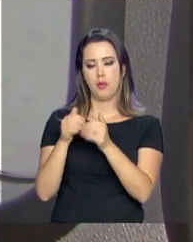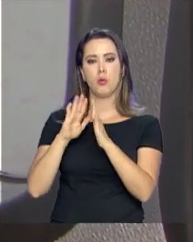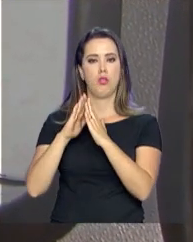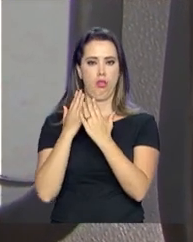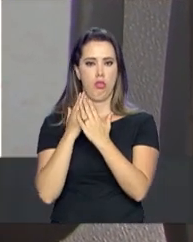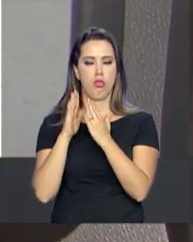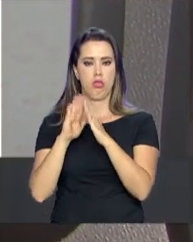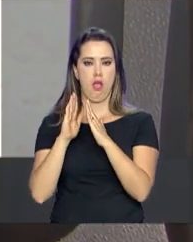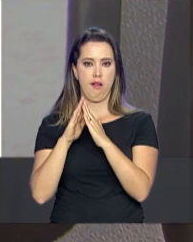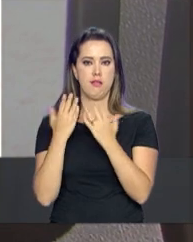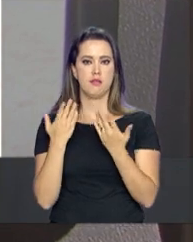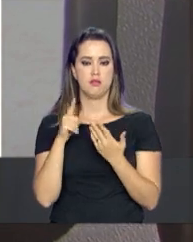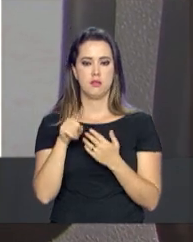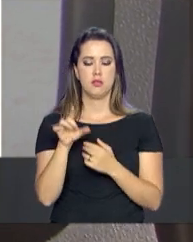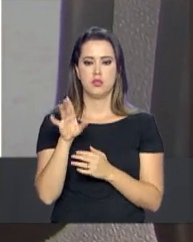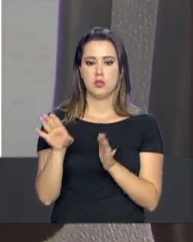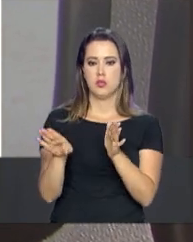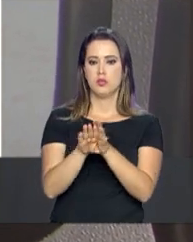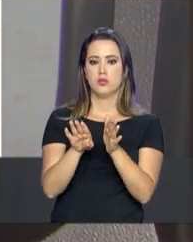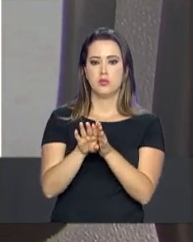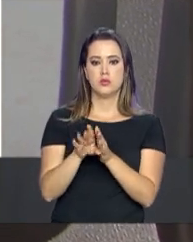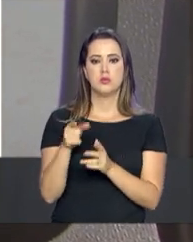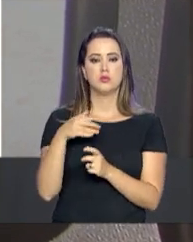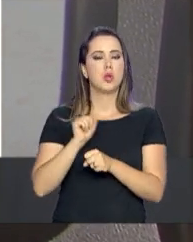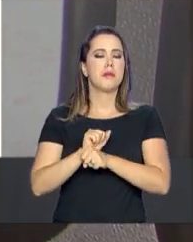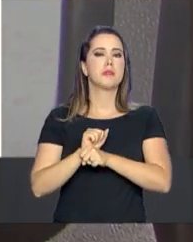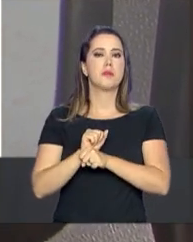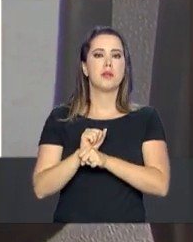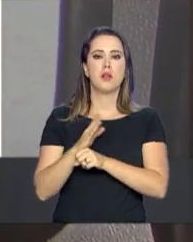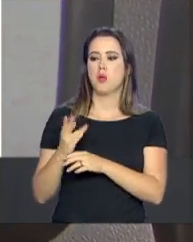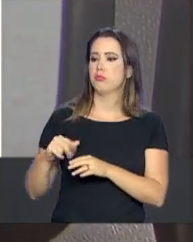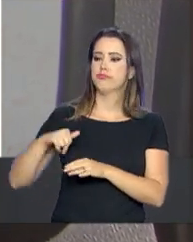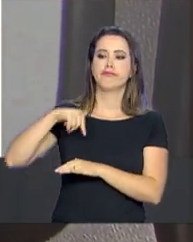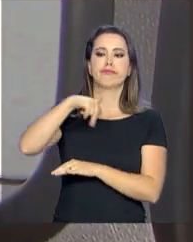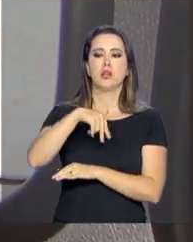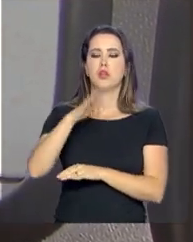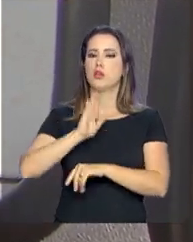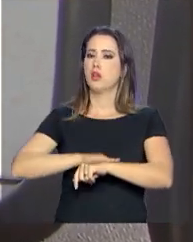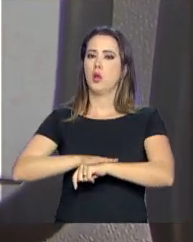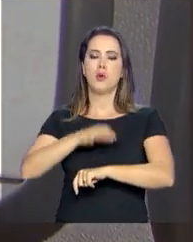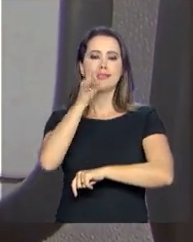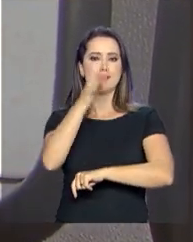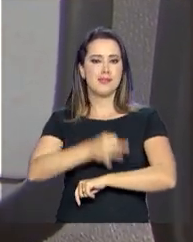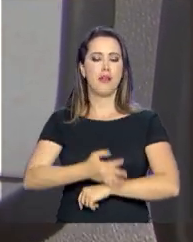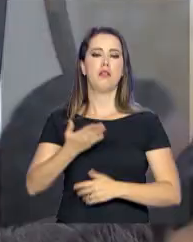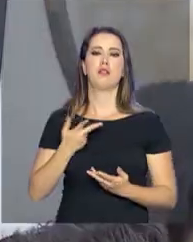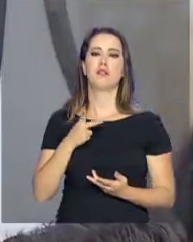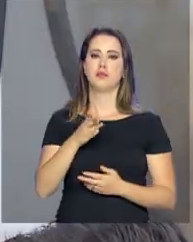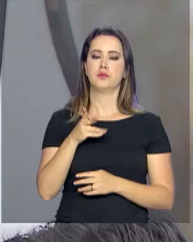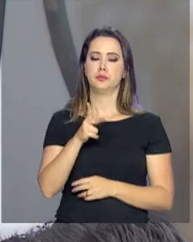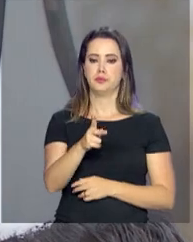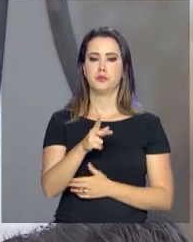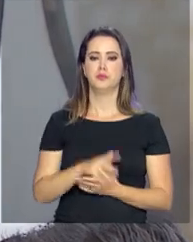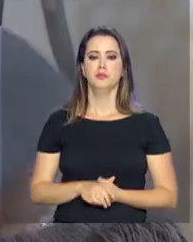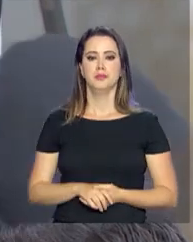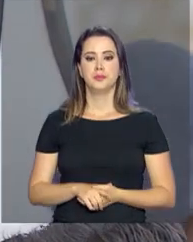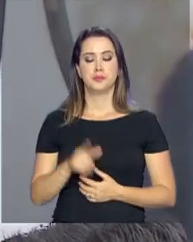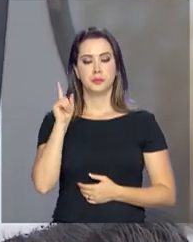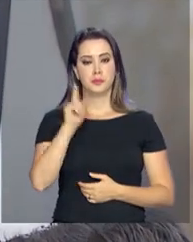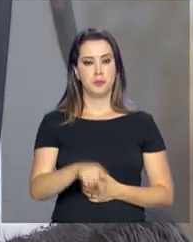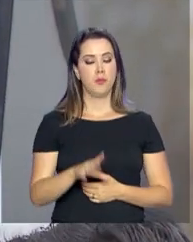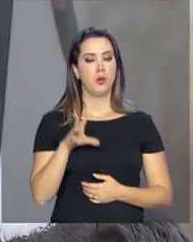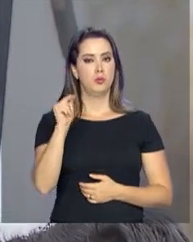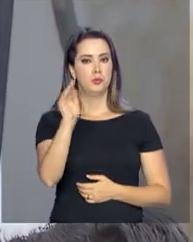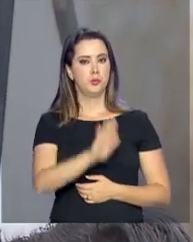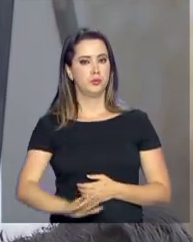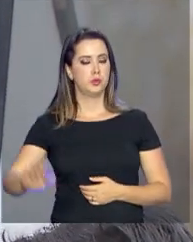lá, é só chegar lá na parada, pronto, subiu, ele já passa na hora certinha, vem. Em todo o Brasil, mais de